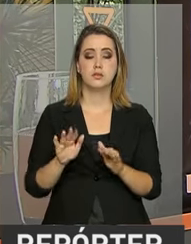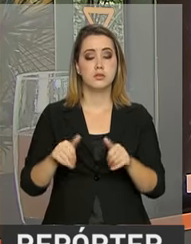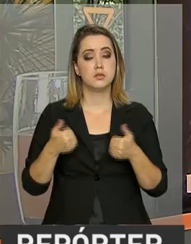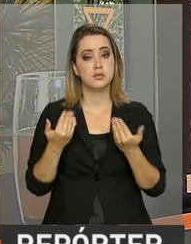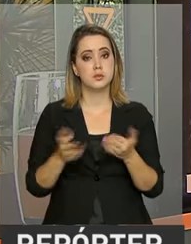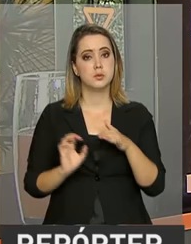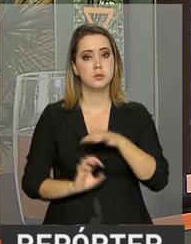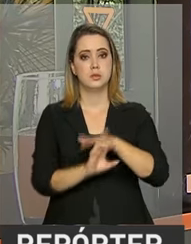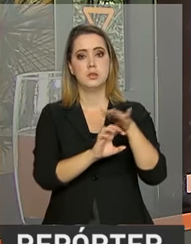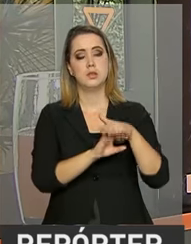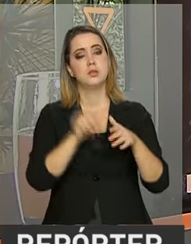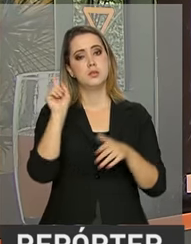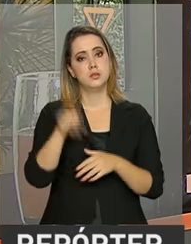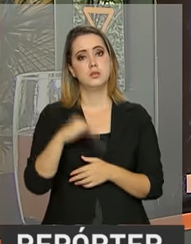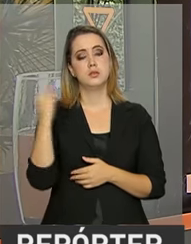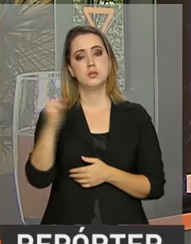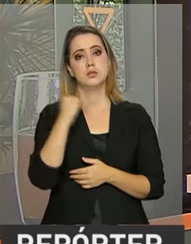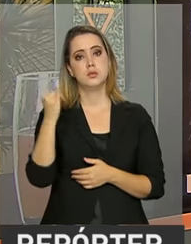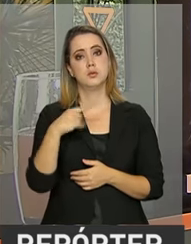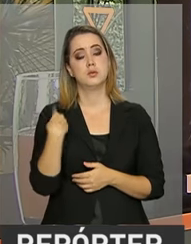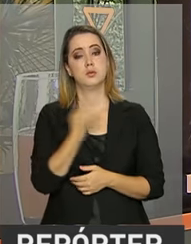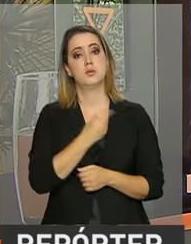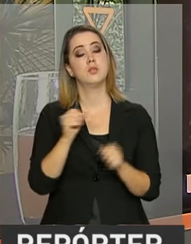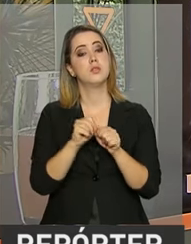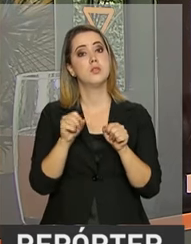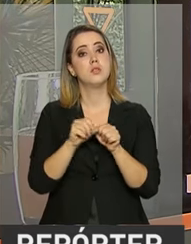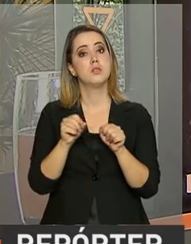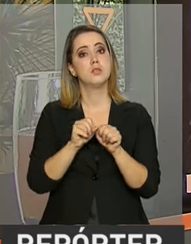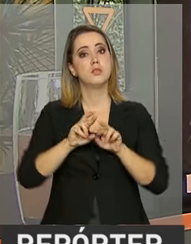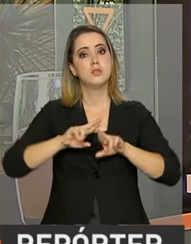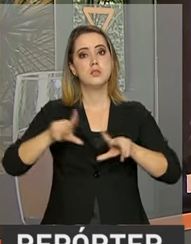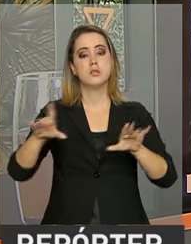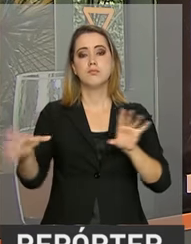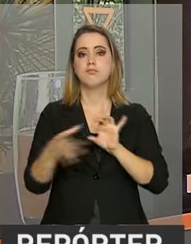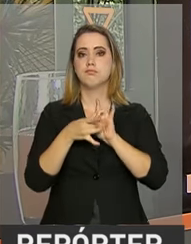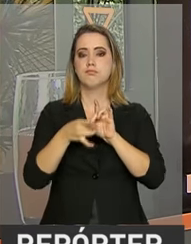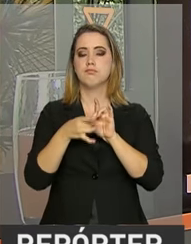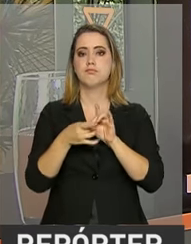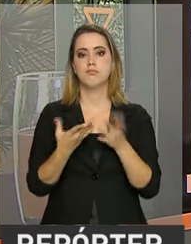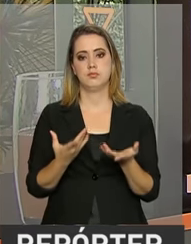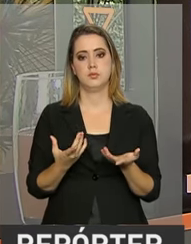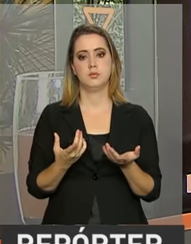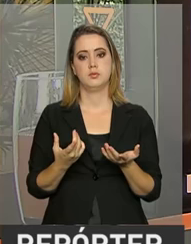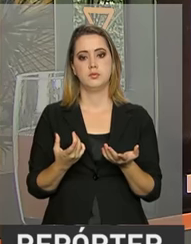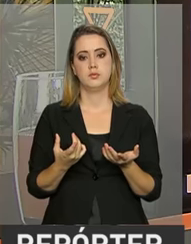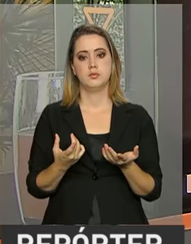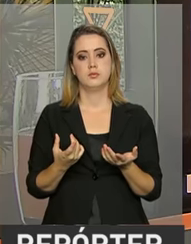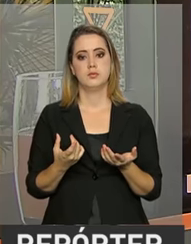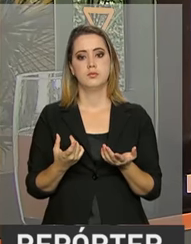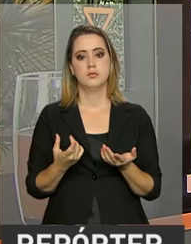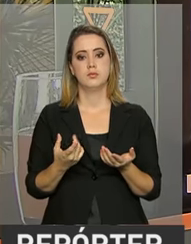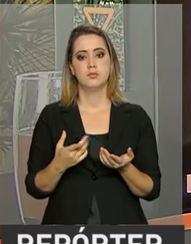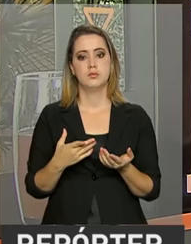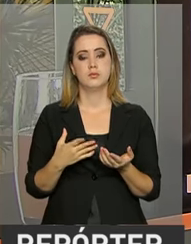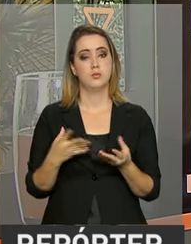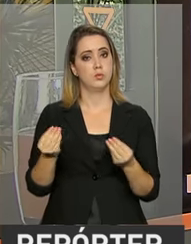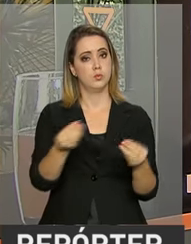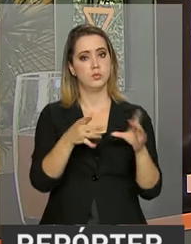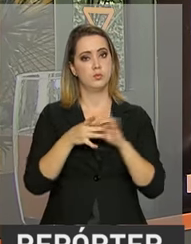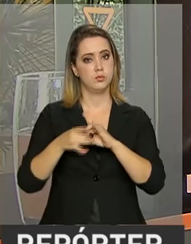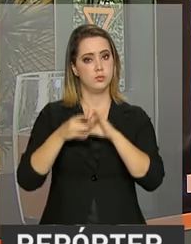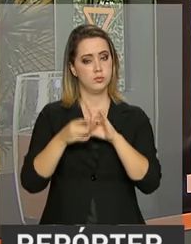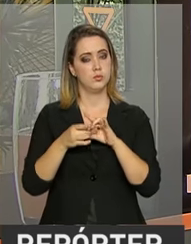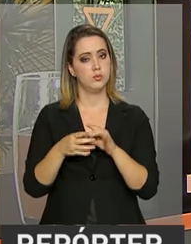empresa foi sensacional porque a gente fez muitas parcerias, muitas parcerias